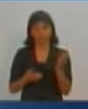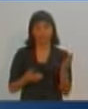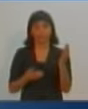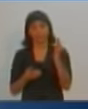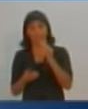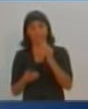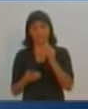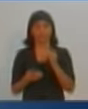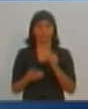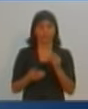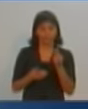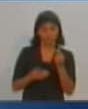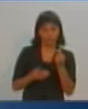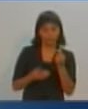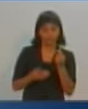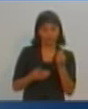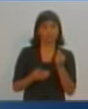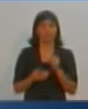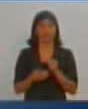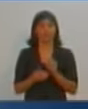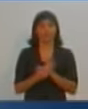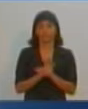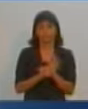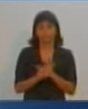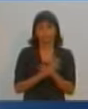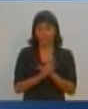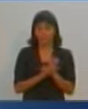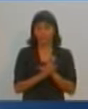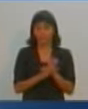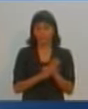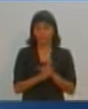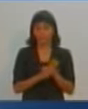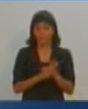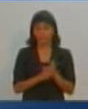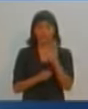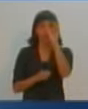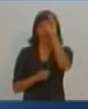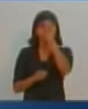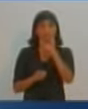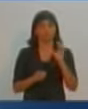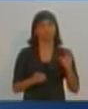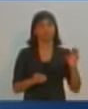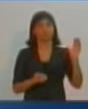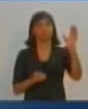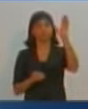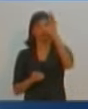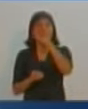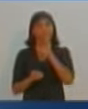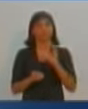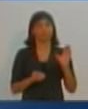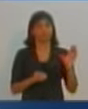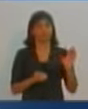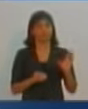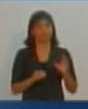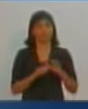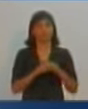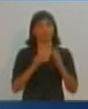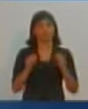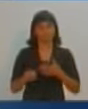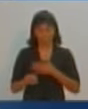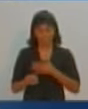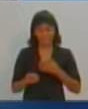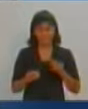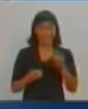duro na aplicação da lei, porque a lei exigia isso, a gente teve bastante sensibilidade para outras áreas de atuação, sobretudo da